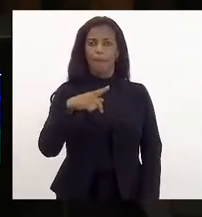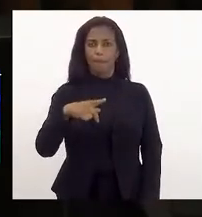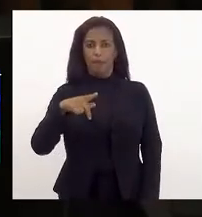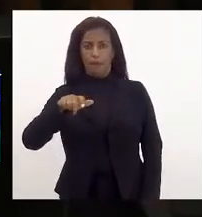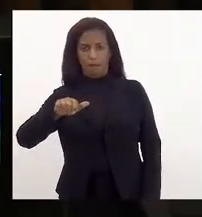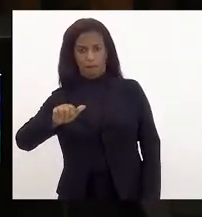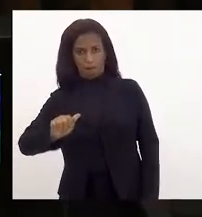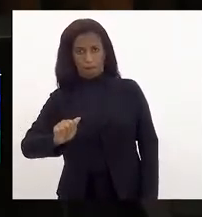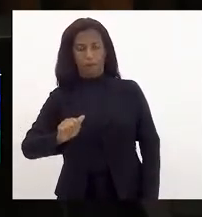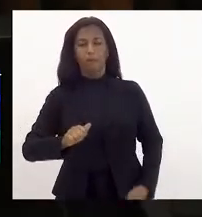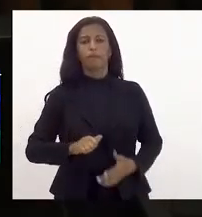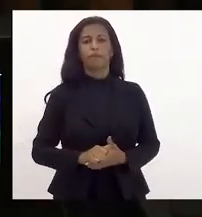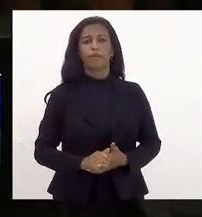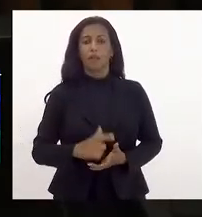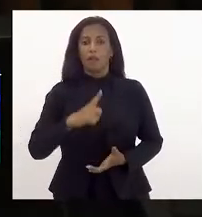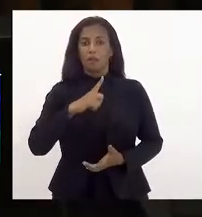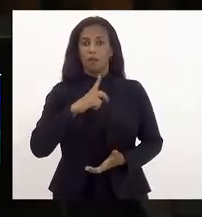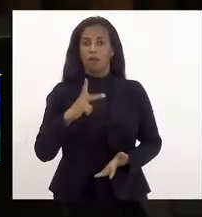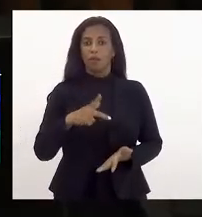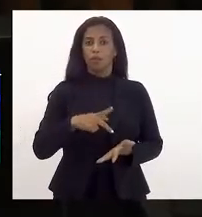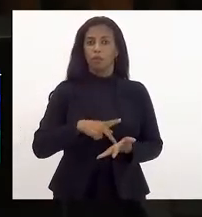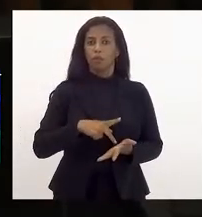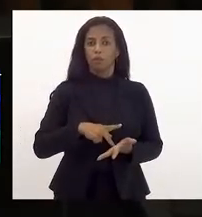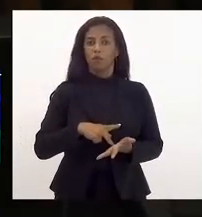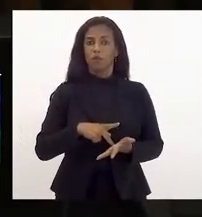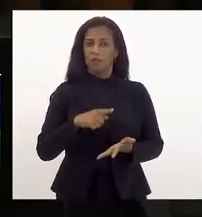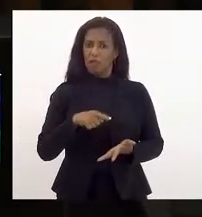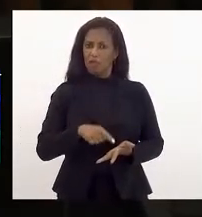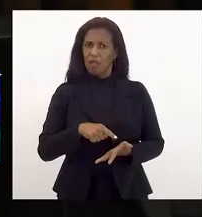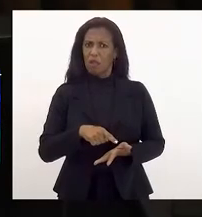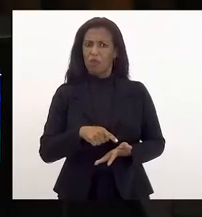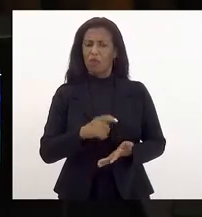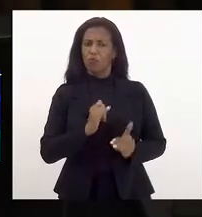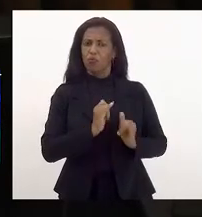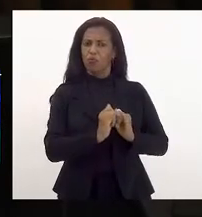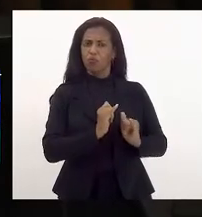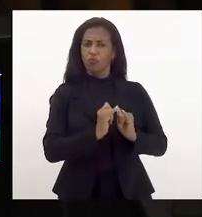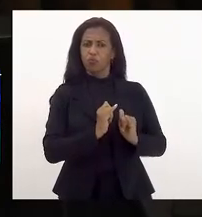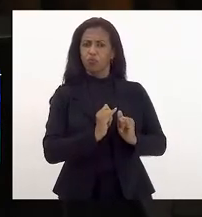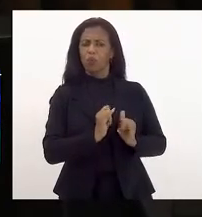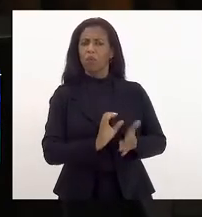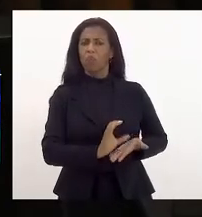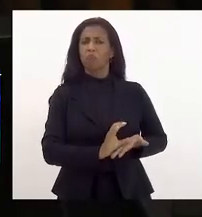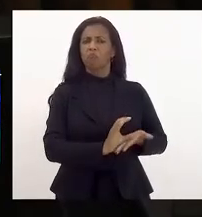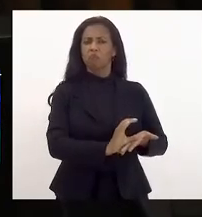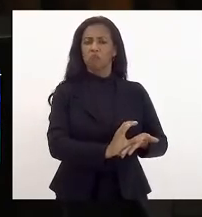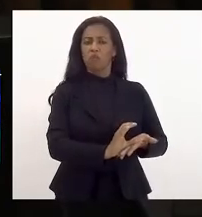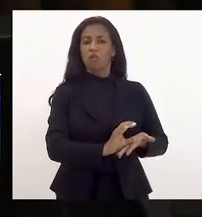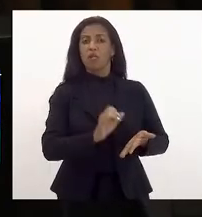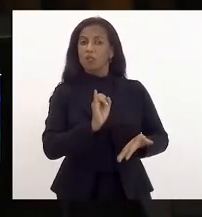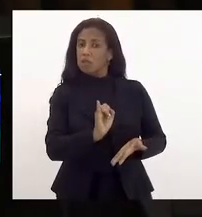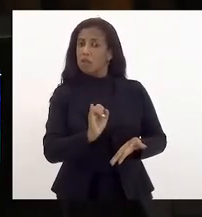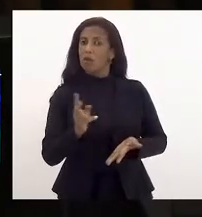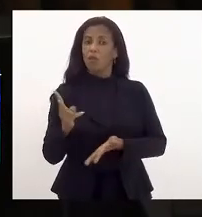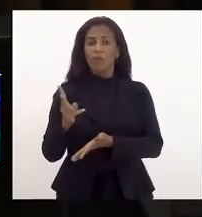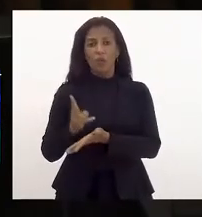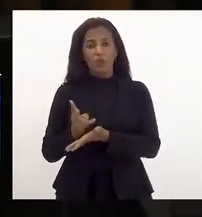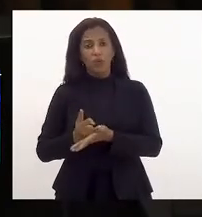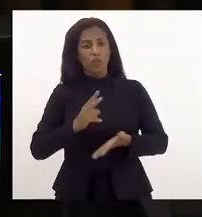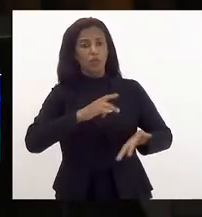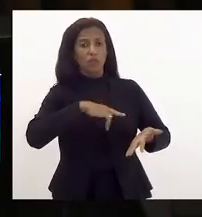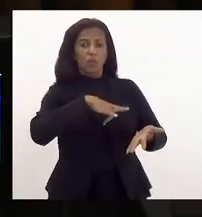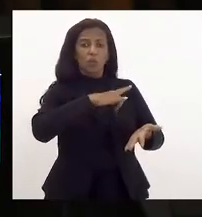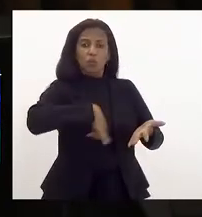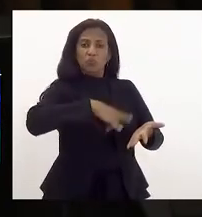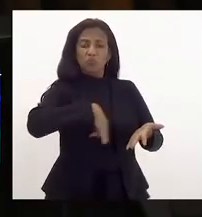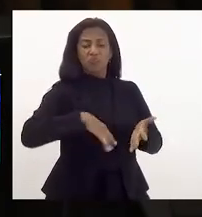Plurianual, terá realmente substância, se não continuará a ser um documento